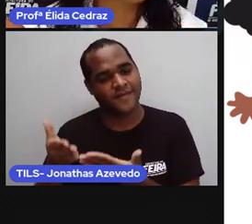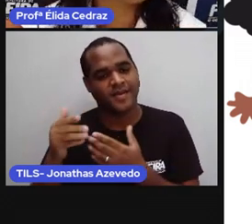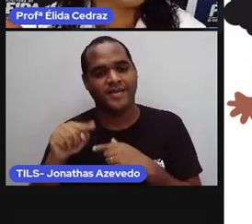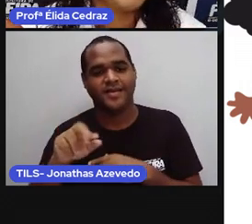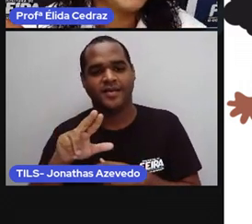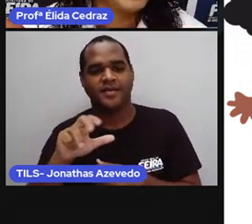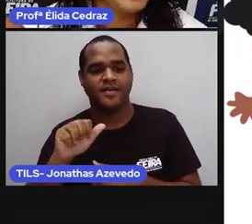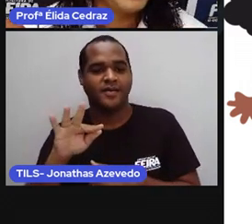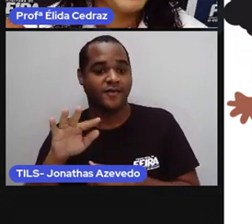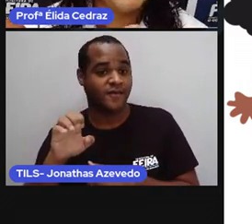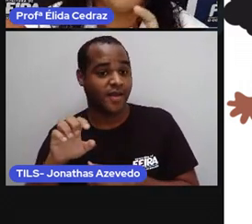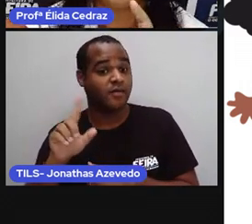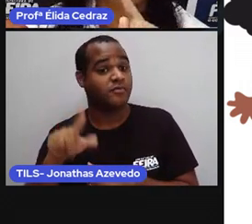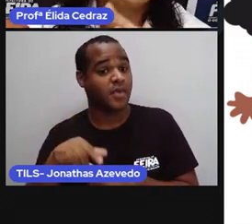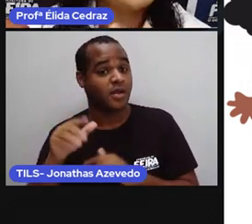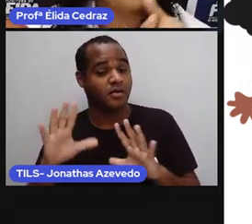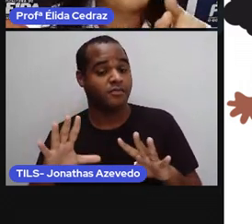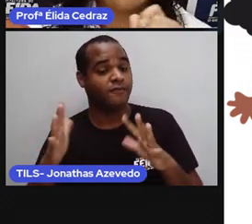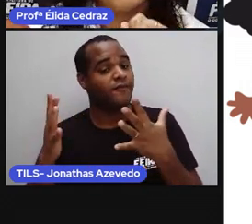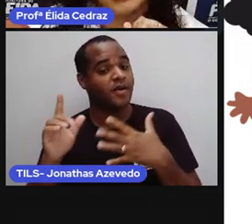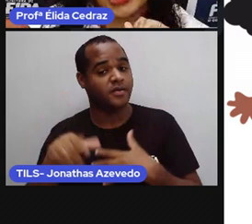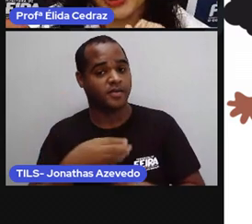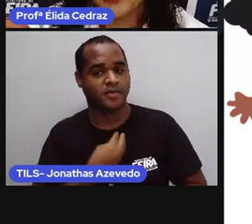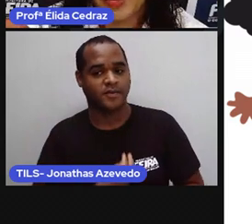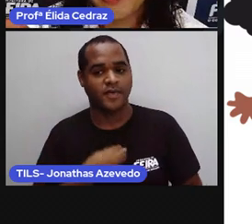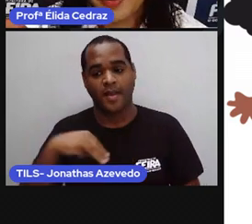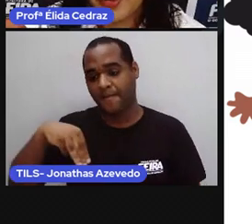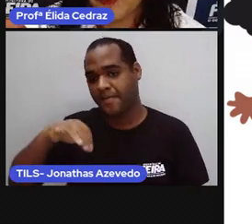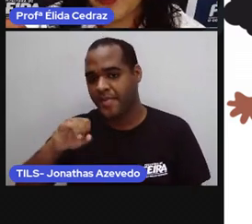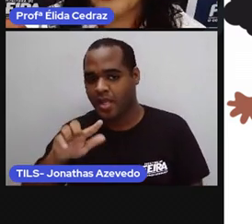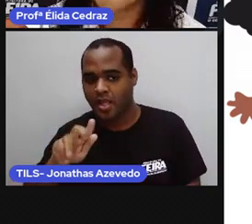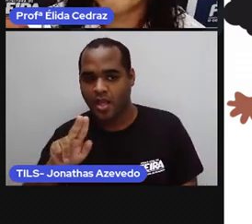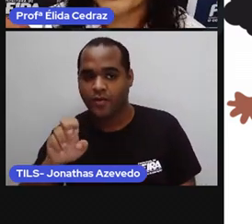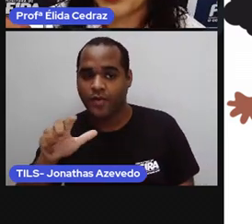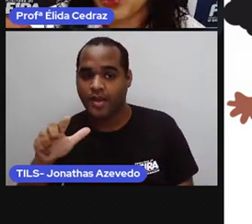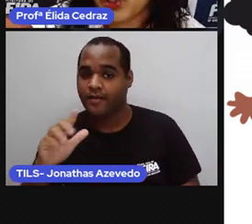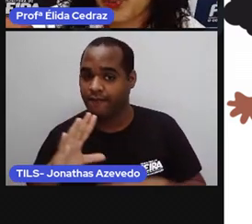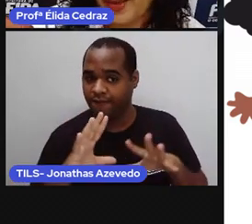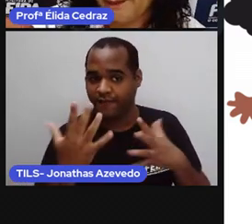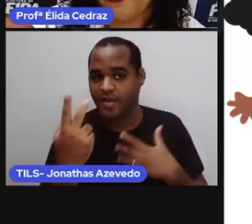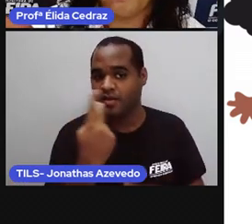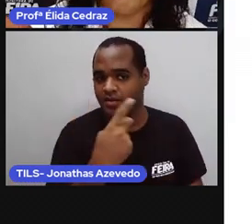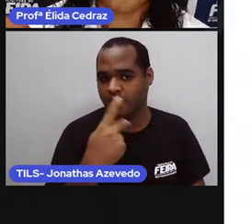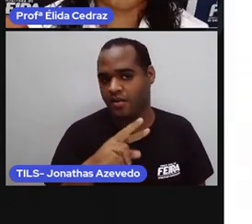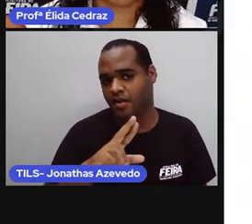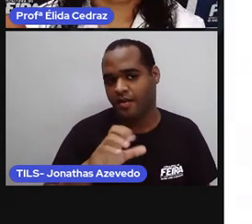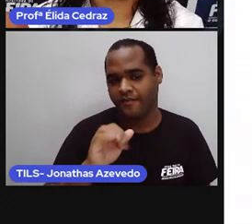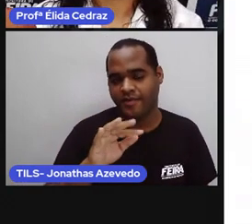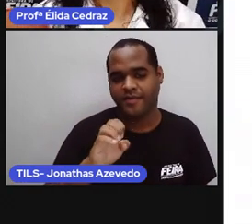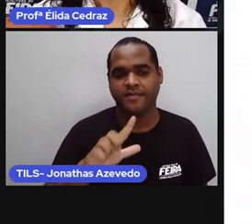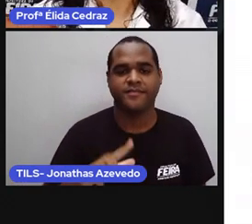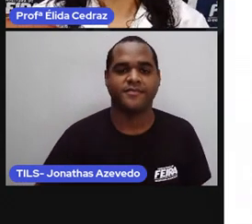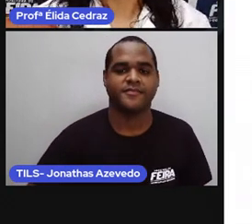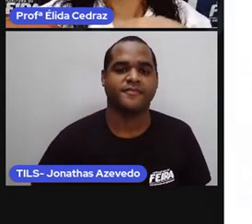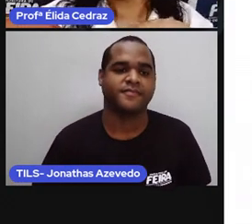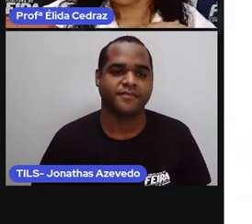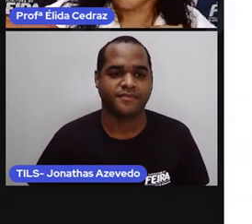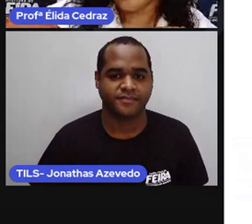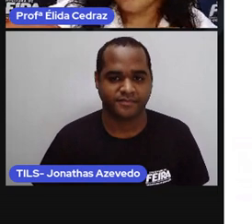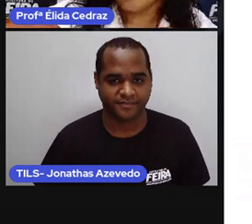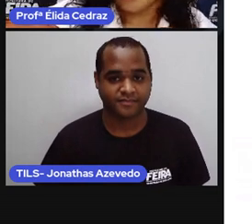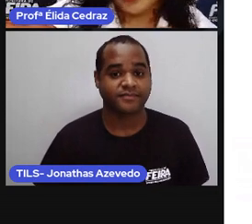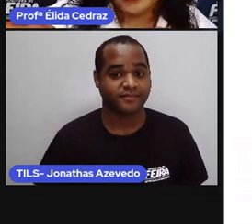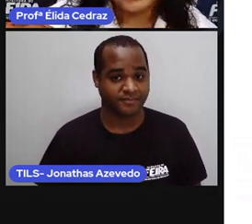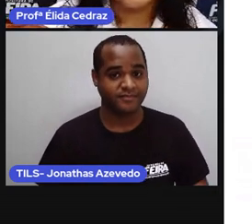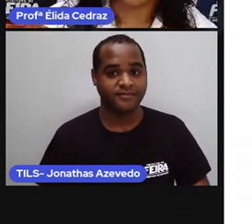na festinha Miguel na festinha do Rafael vamos continuar e